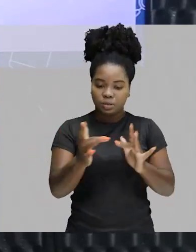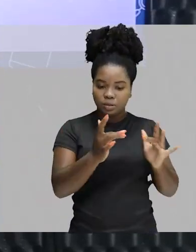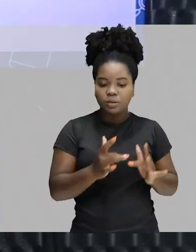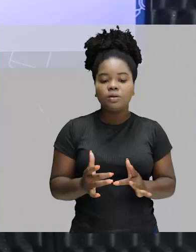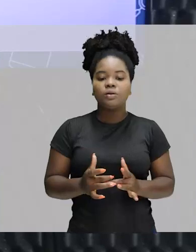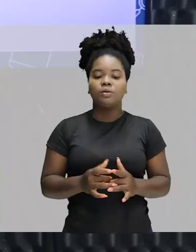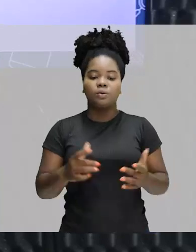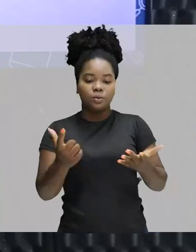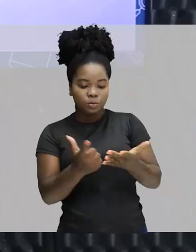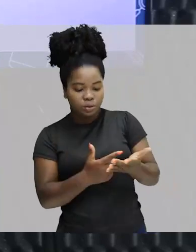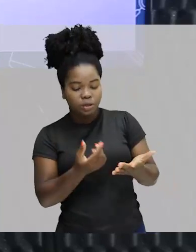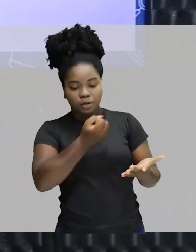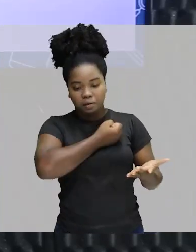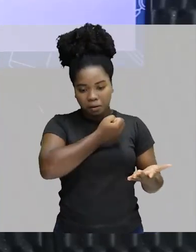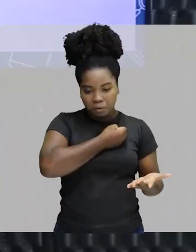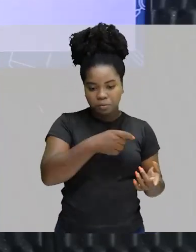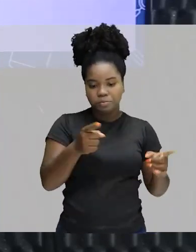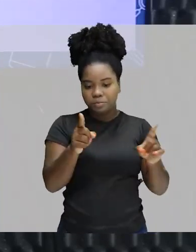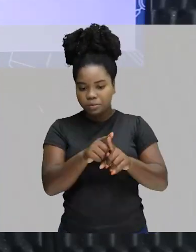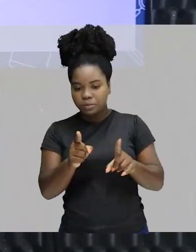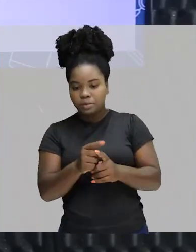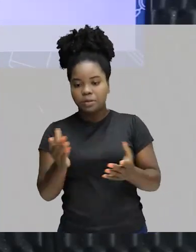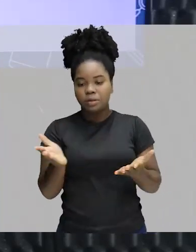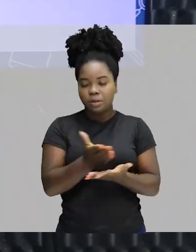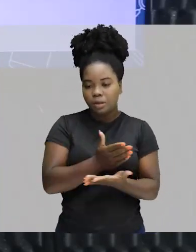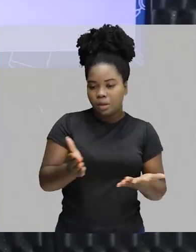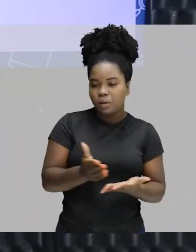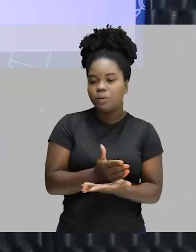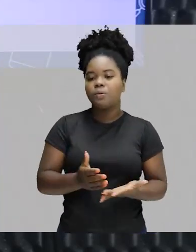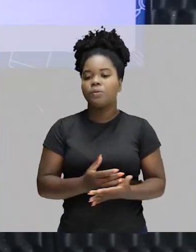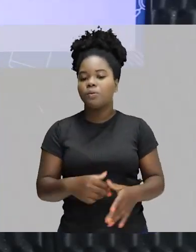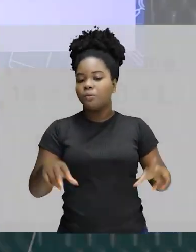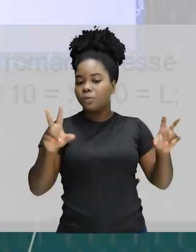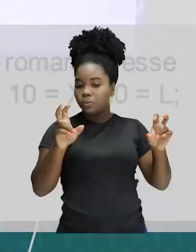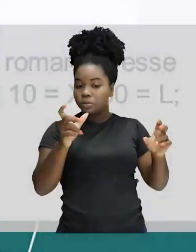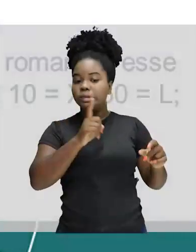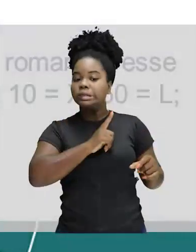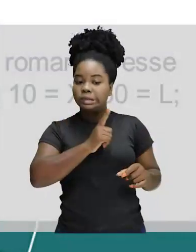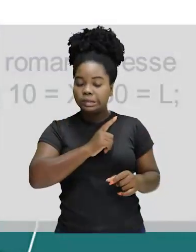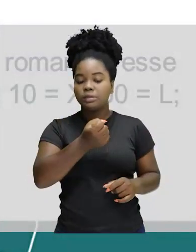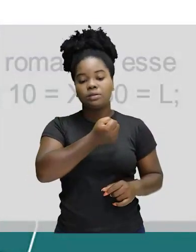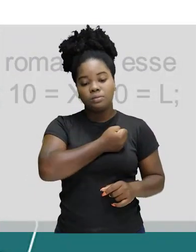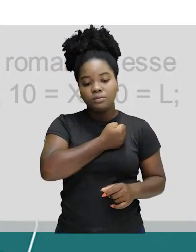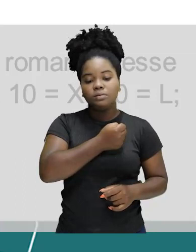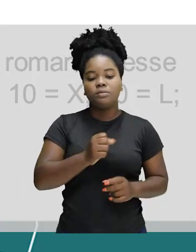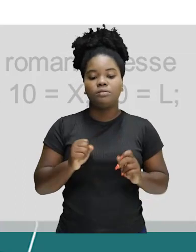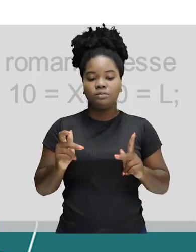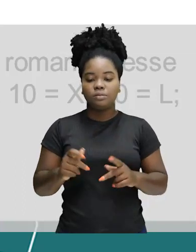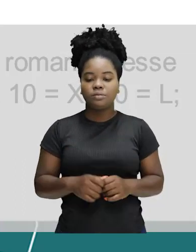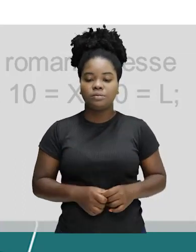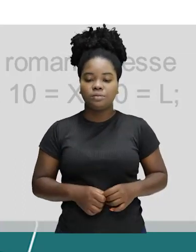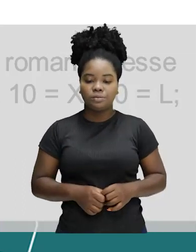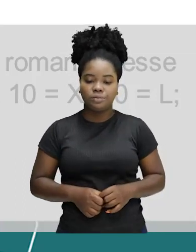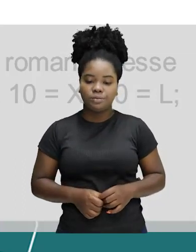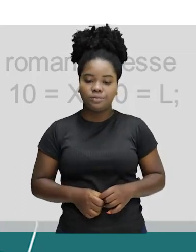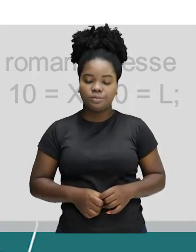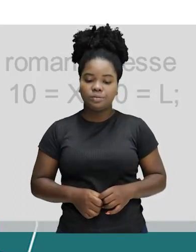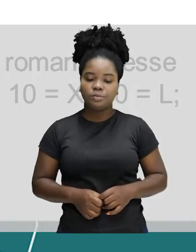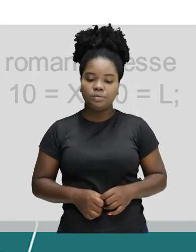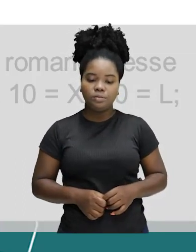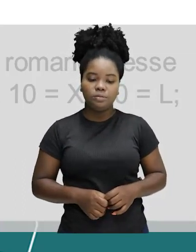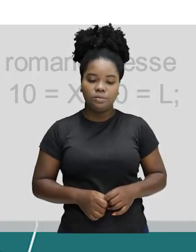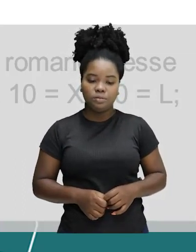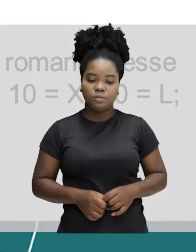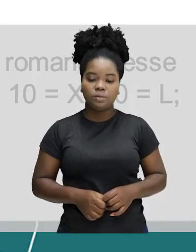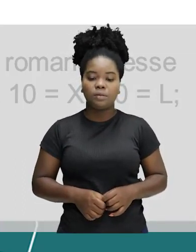capítulos de livro, com algumas indicações, com títulos, que têm essa numeração. Tá certo? Então,